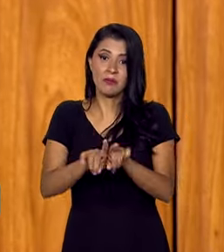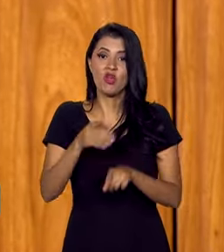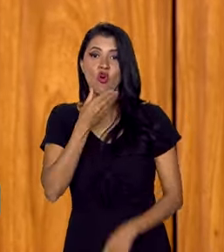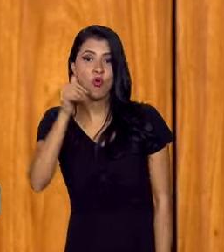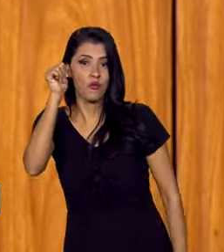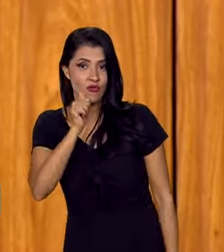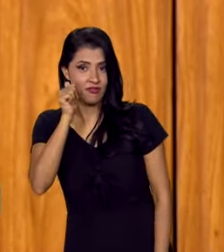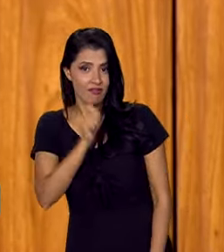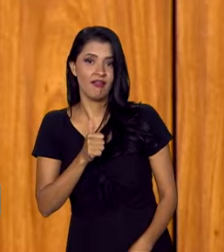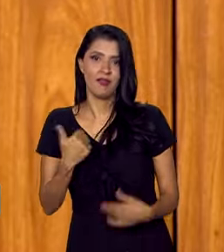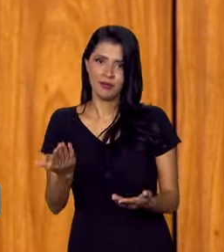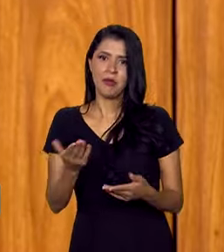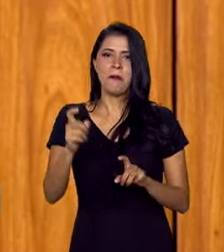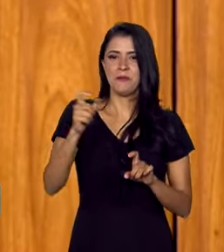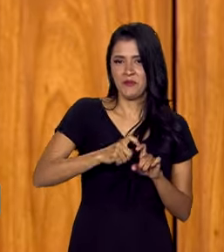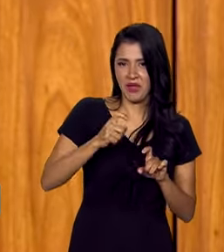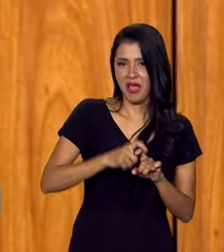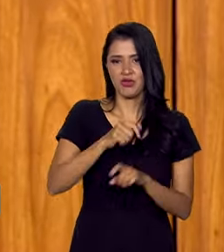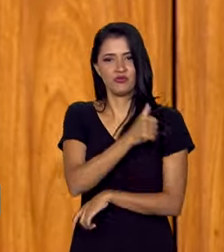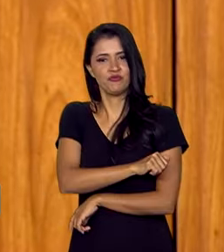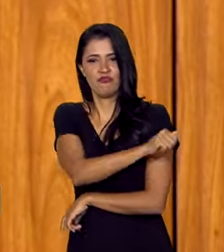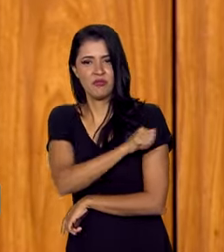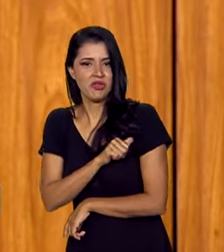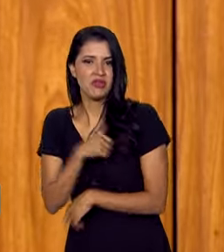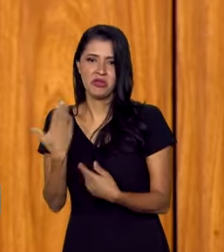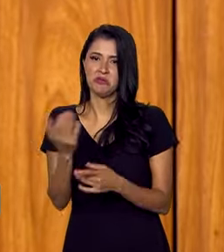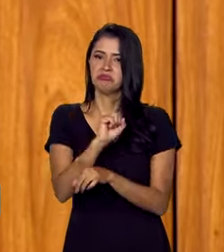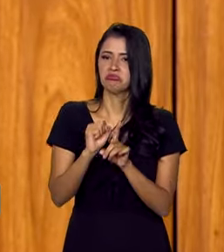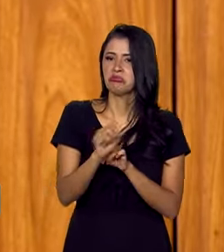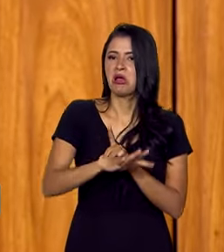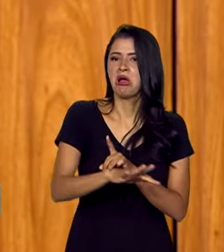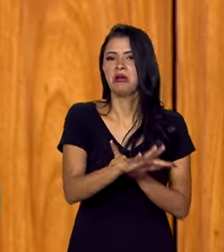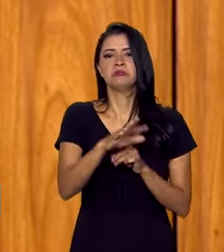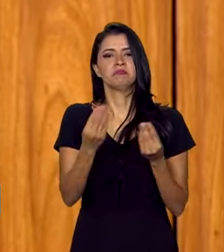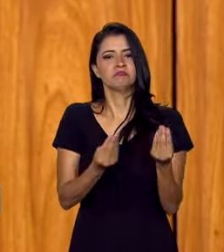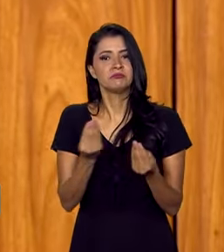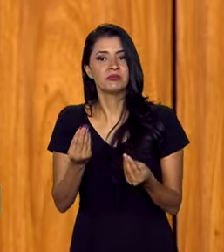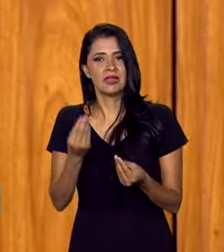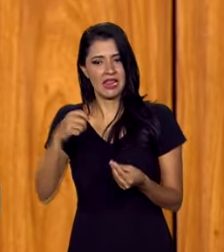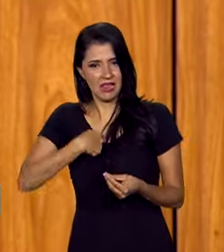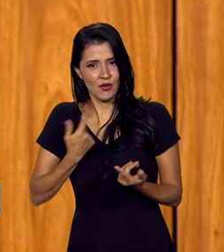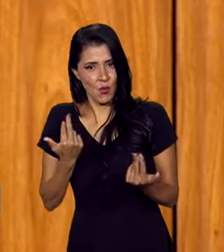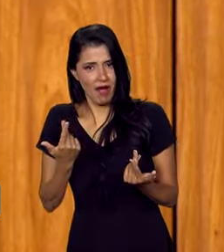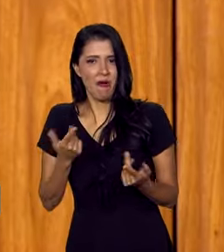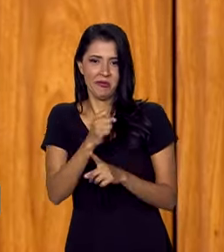homens e mulheres, médicos, enfermeiros, sociólogos, sociólogas como eu,